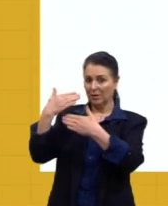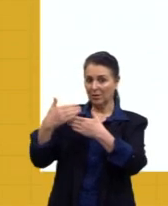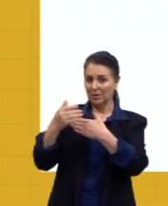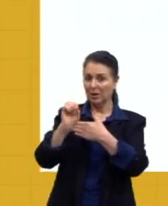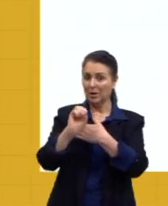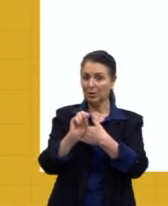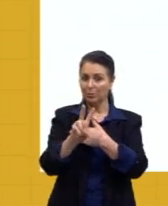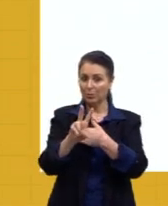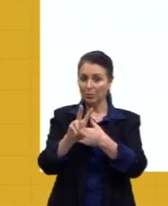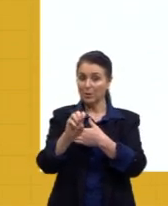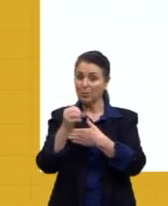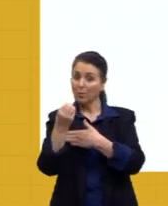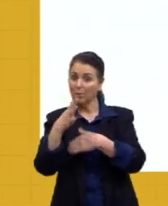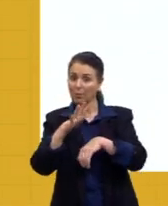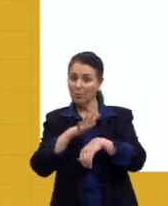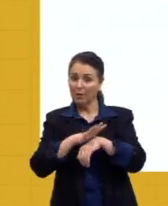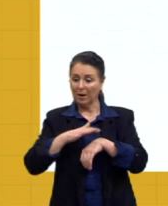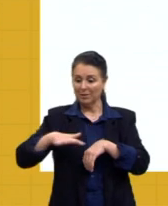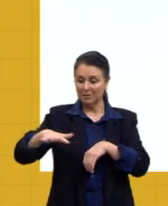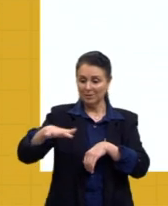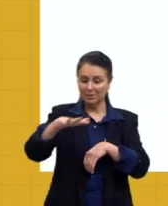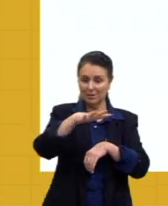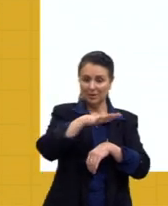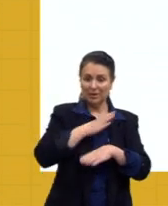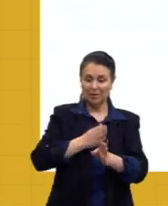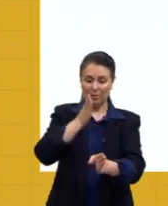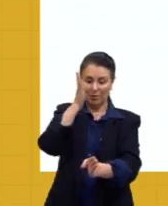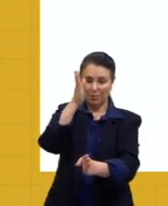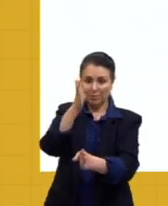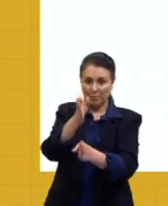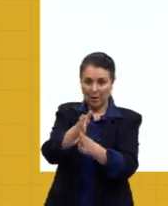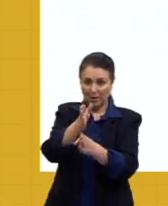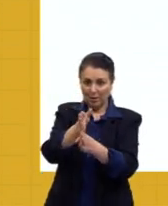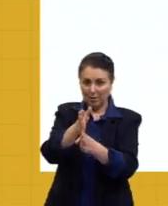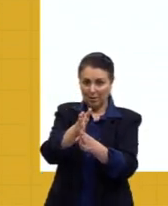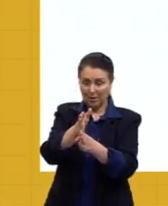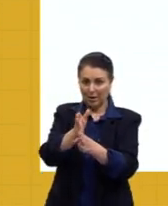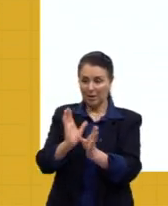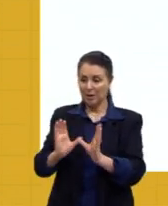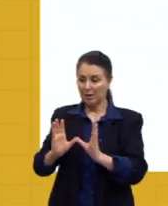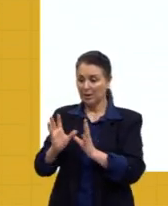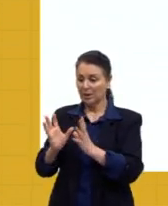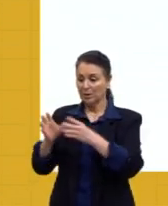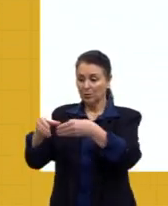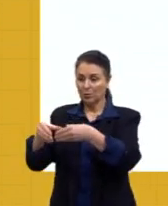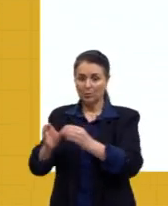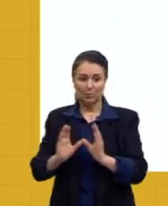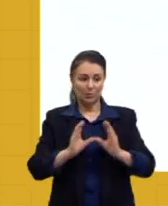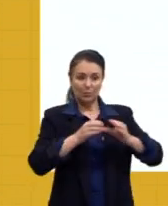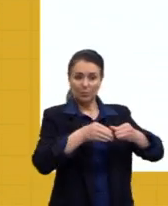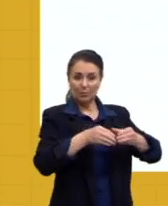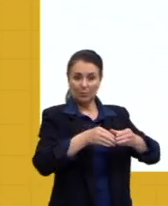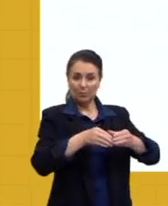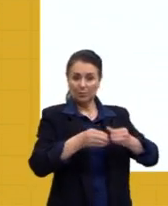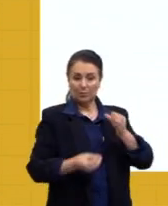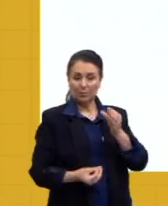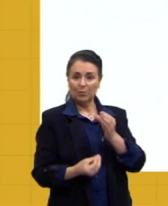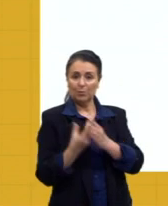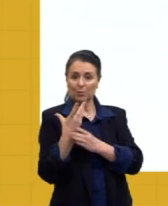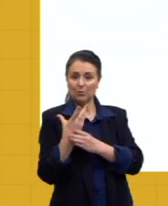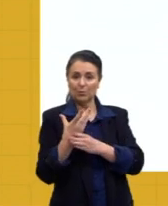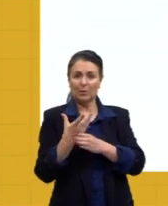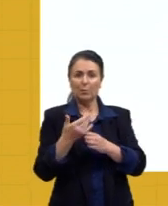gente? E vai surgir uma barreira efetiva entre as subpopulações isoladas. Como eu disse, o surgimento das